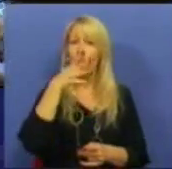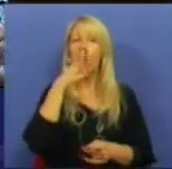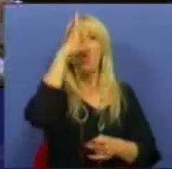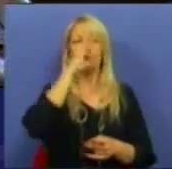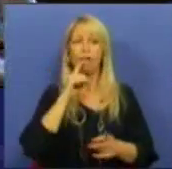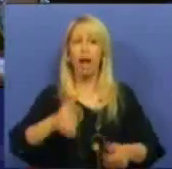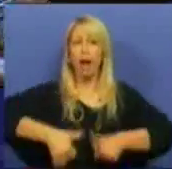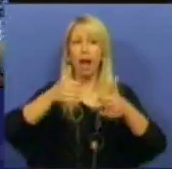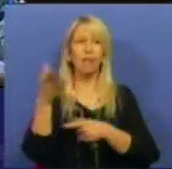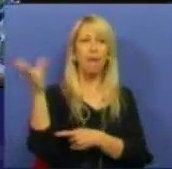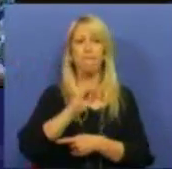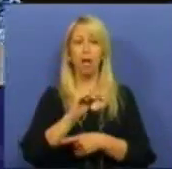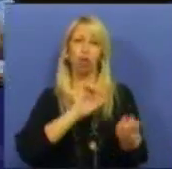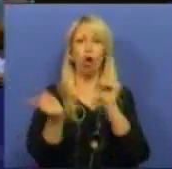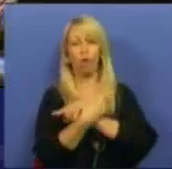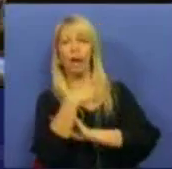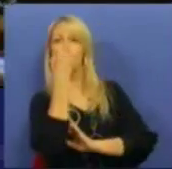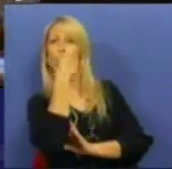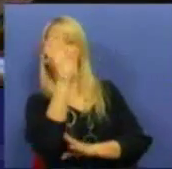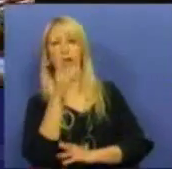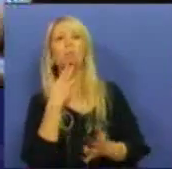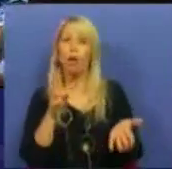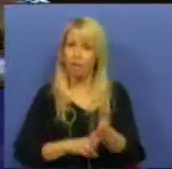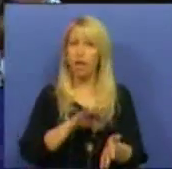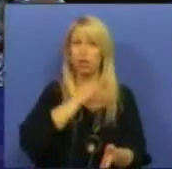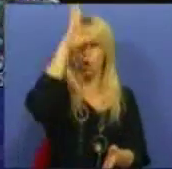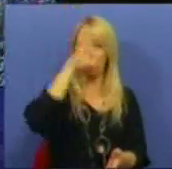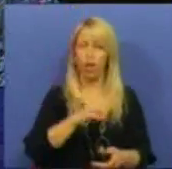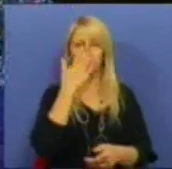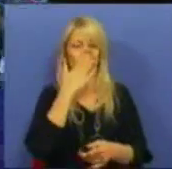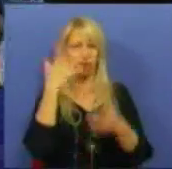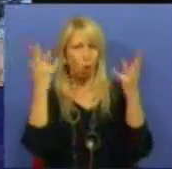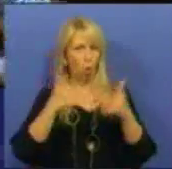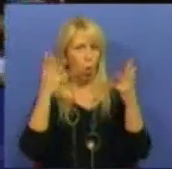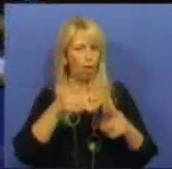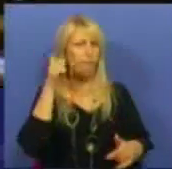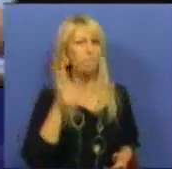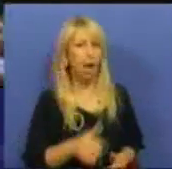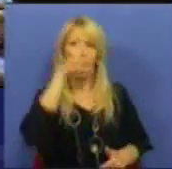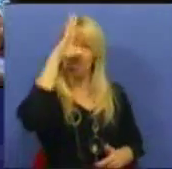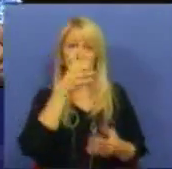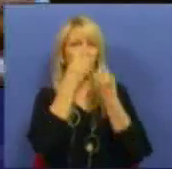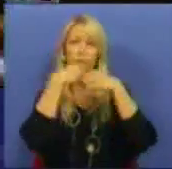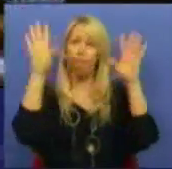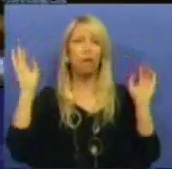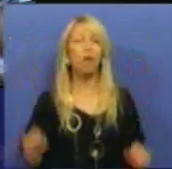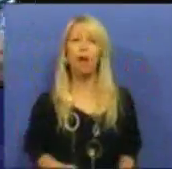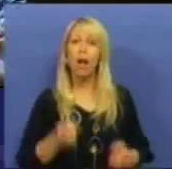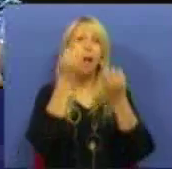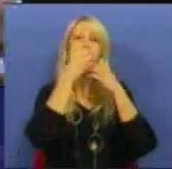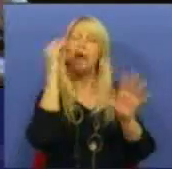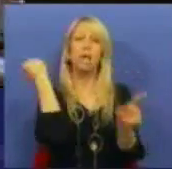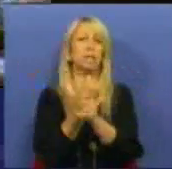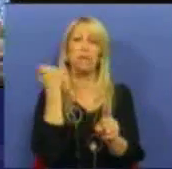ganhar mais do que aquilo que vai perder. Porque a verdade, Senhor Ministro, é que feitas bem as contas, o Estado vai perder, vai perder os